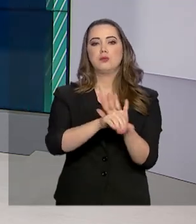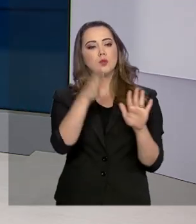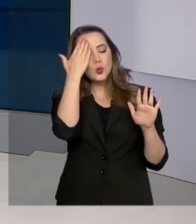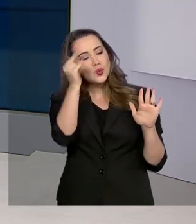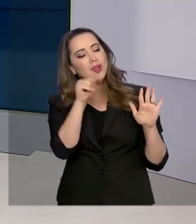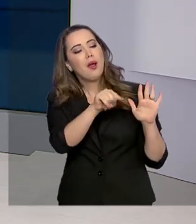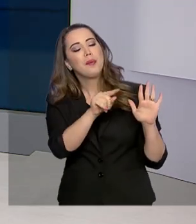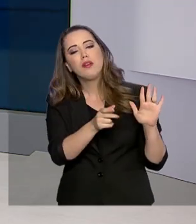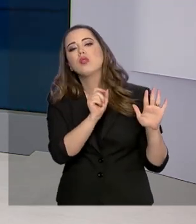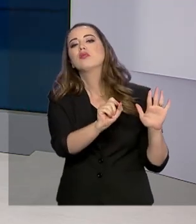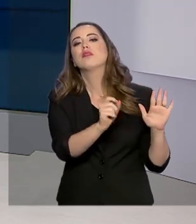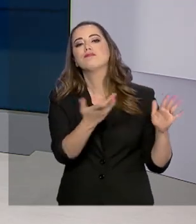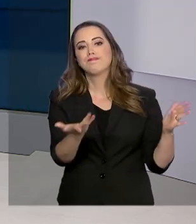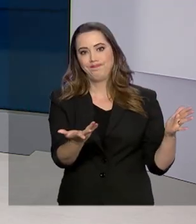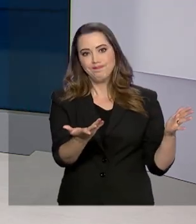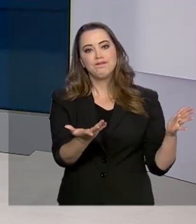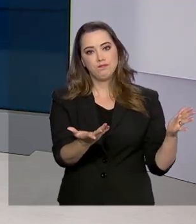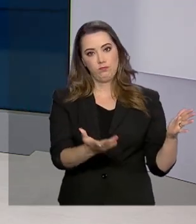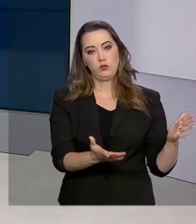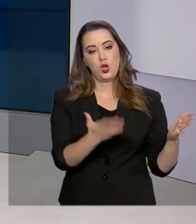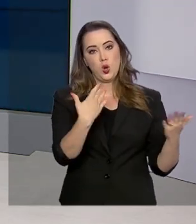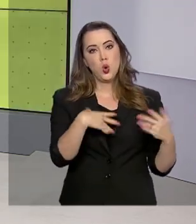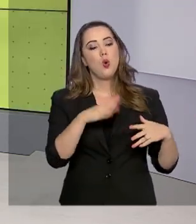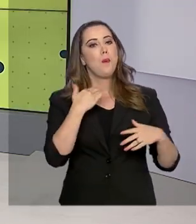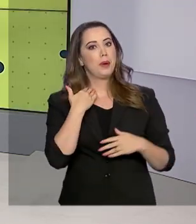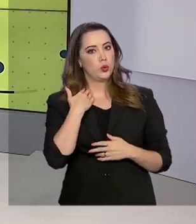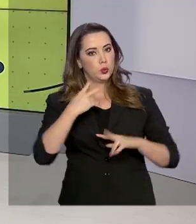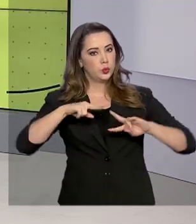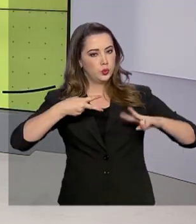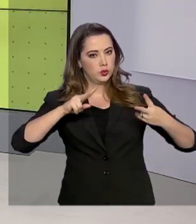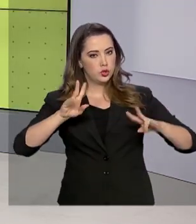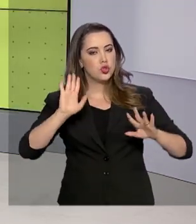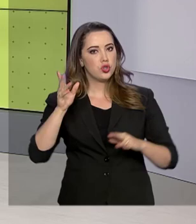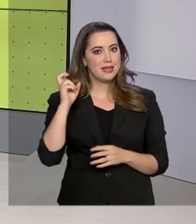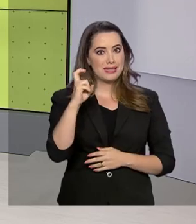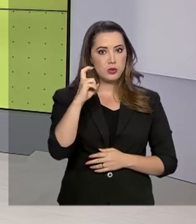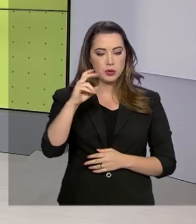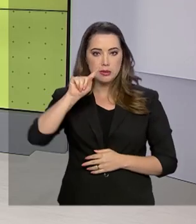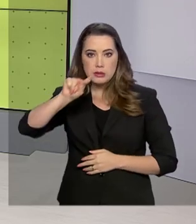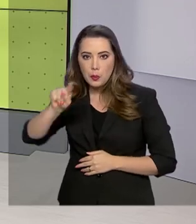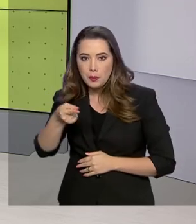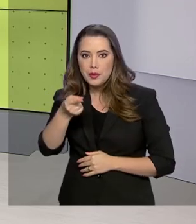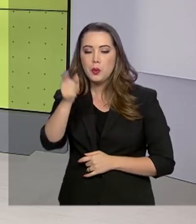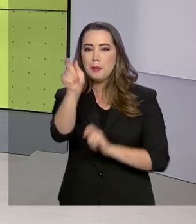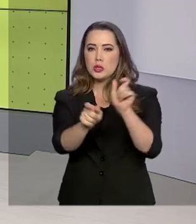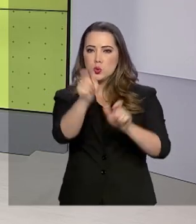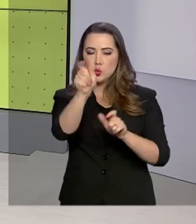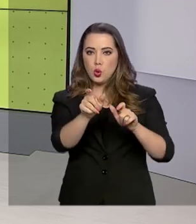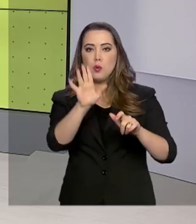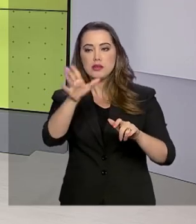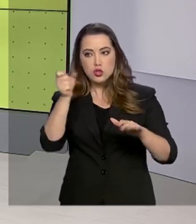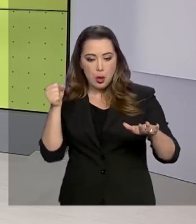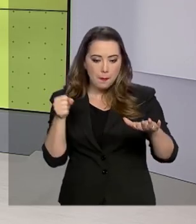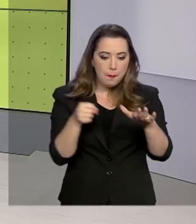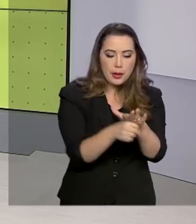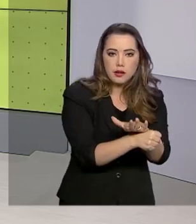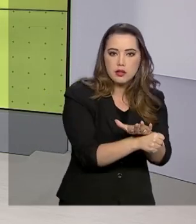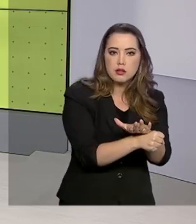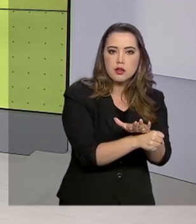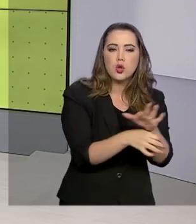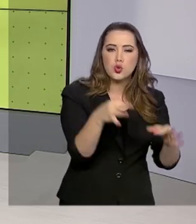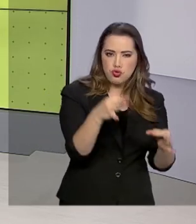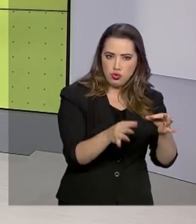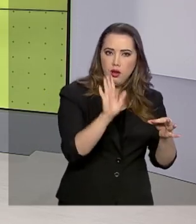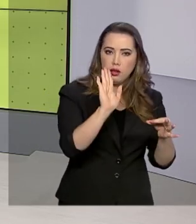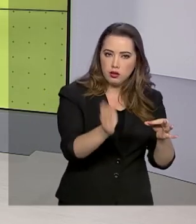país. O Banco Nacional de Perfis Genéticos fecha o ano com 55 mil perfis de condenados cadastrados e,